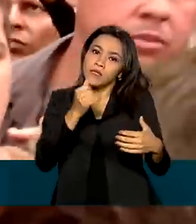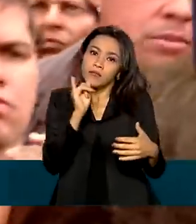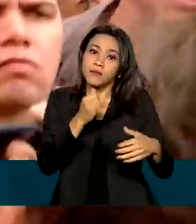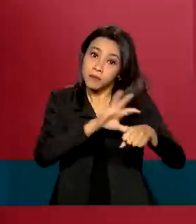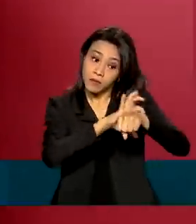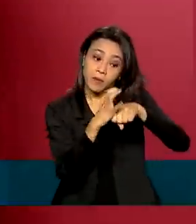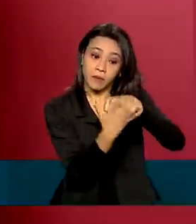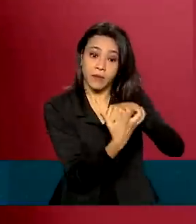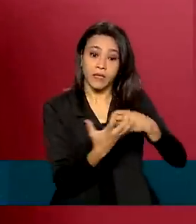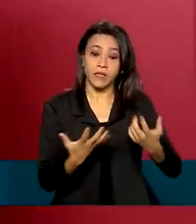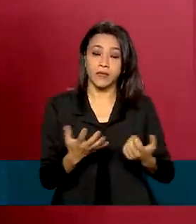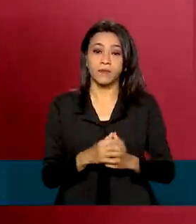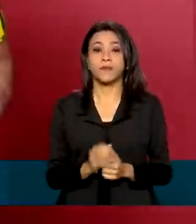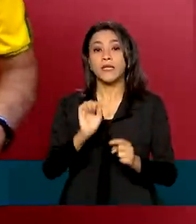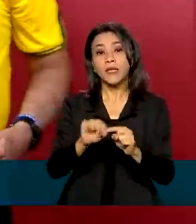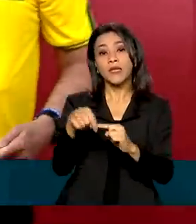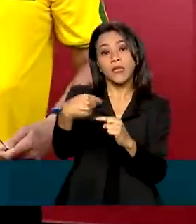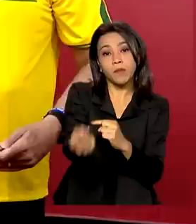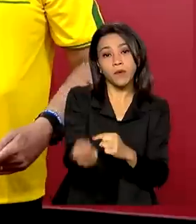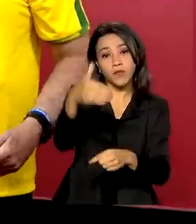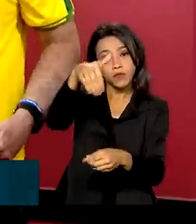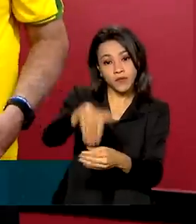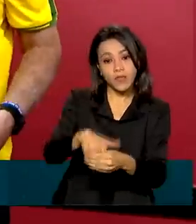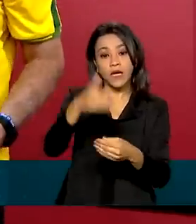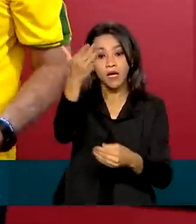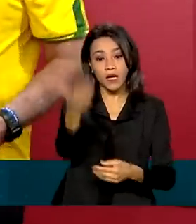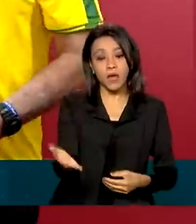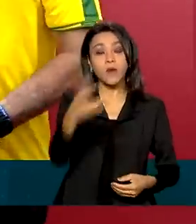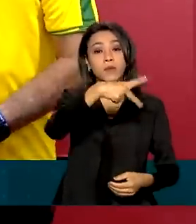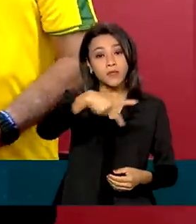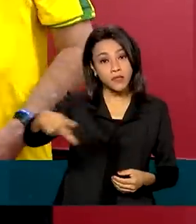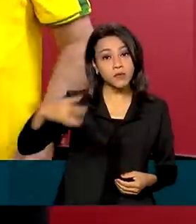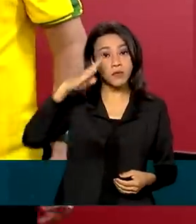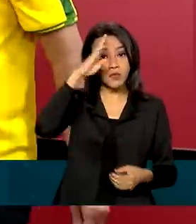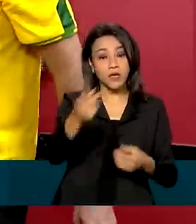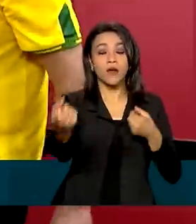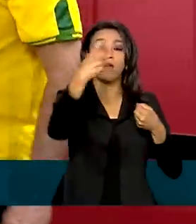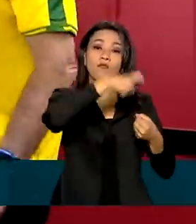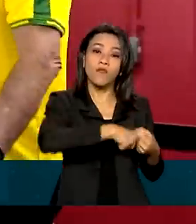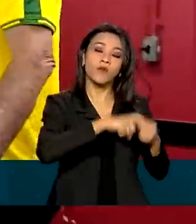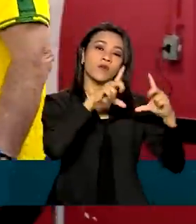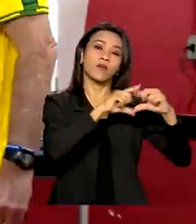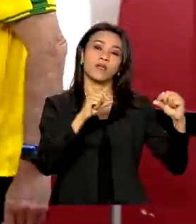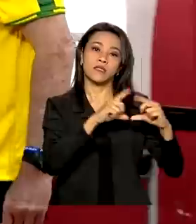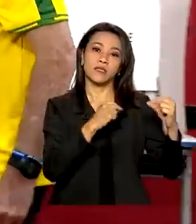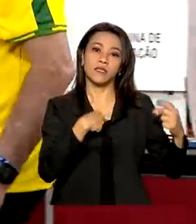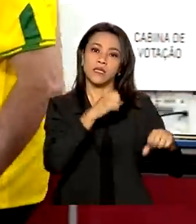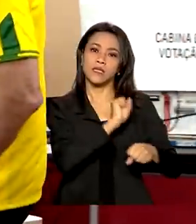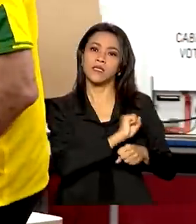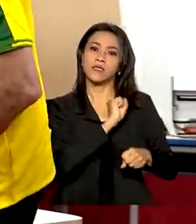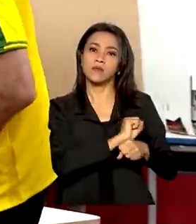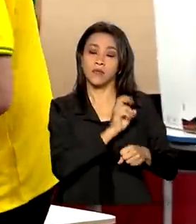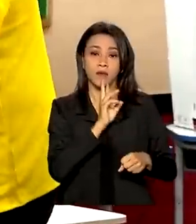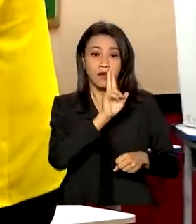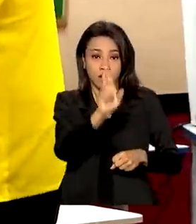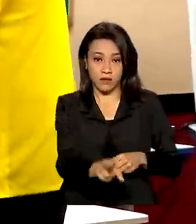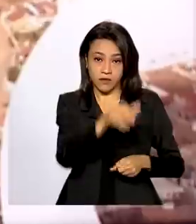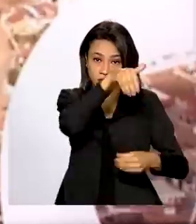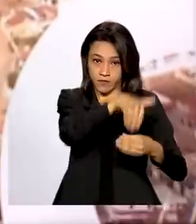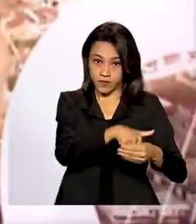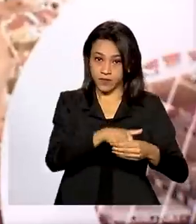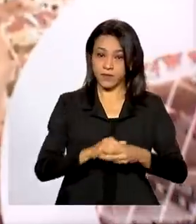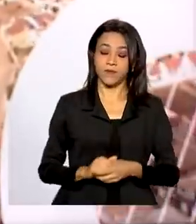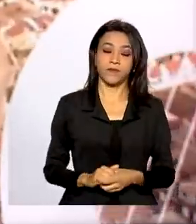Depois de votar, o presidente Jair Bolsonaro retornou à Brasília, onde aguardou o resultado das eleições.